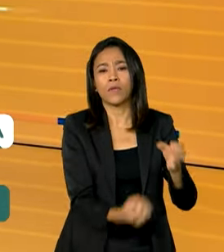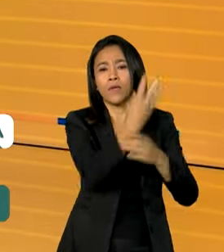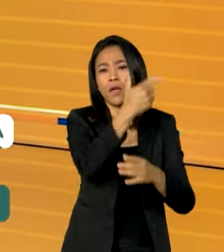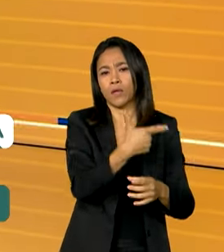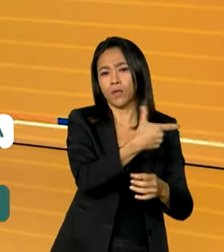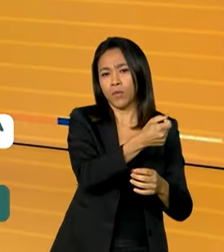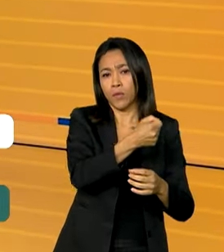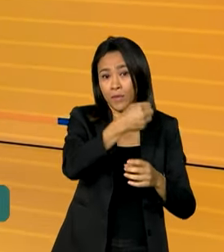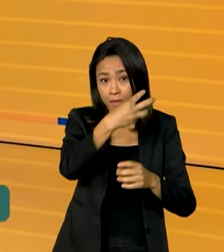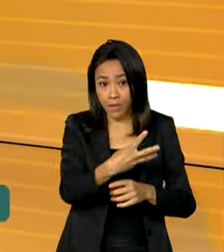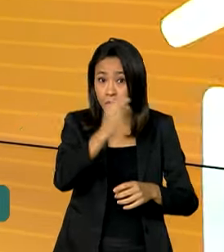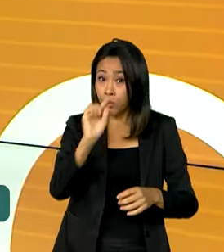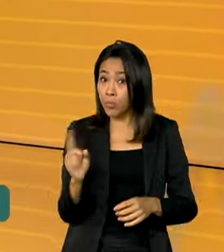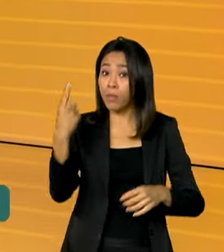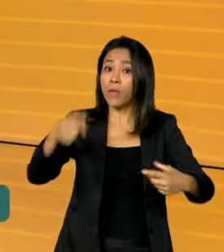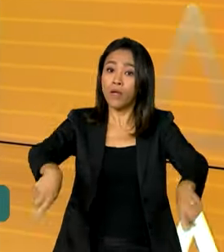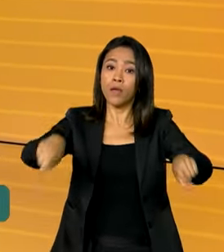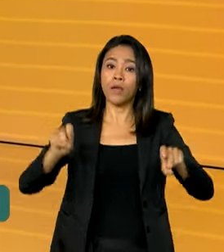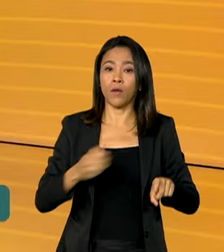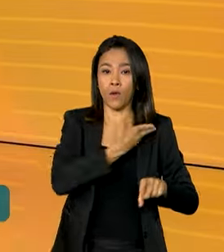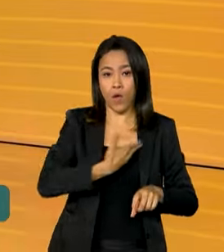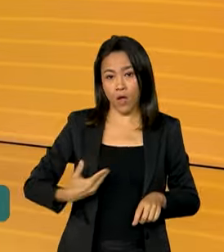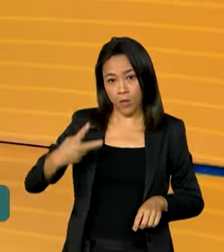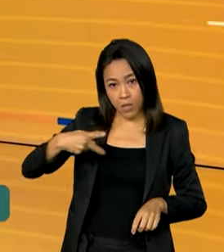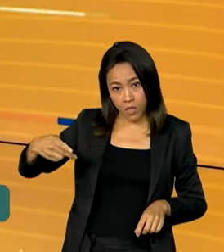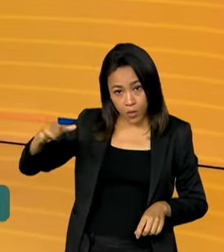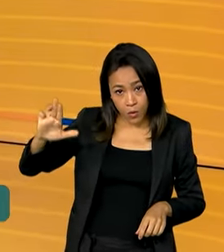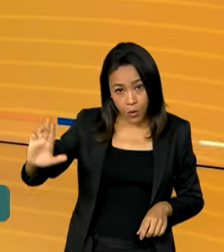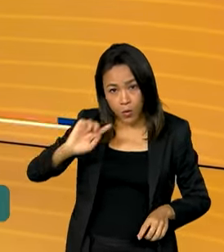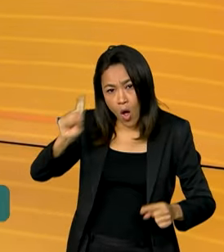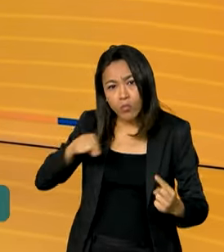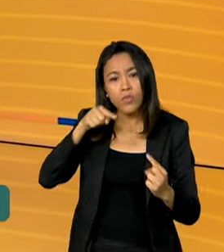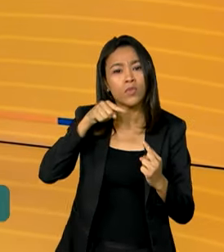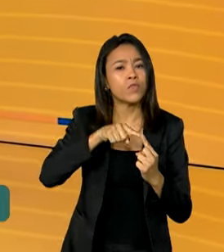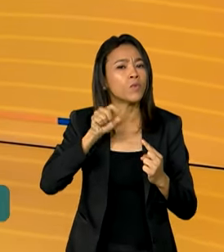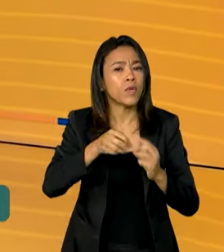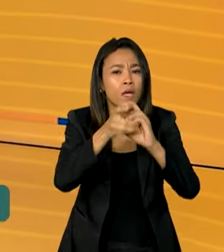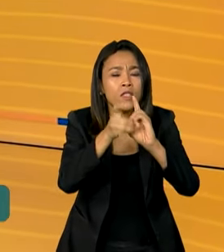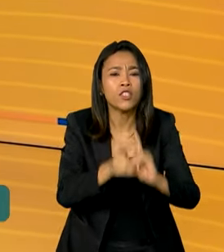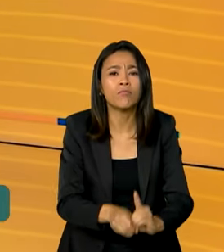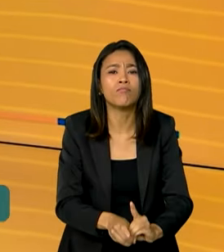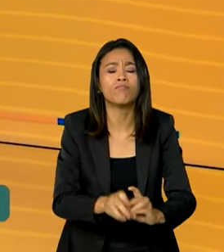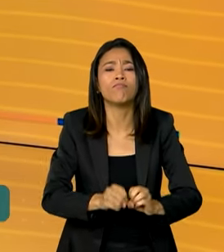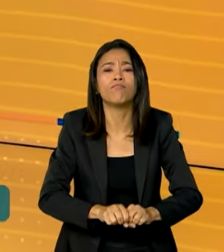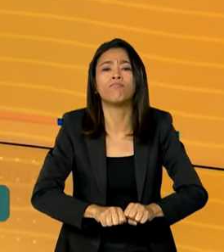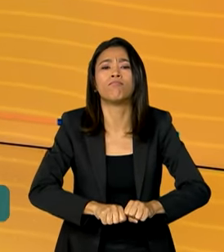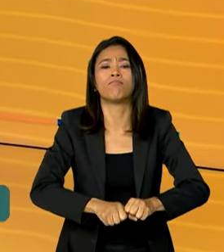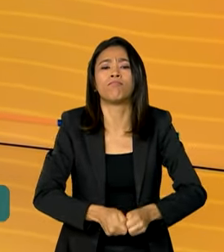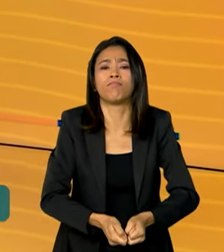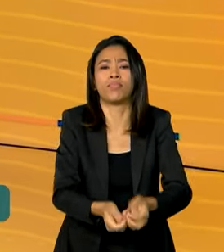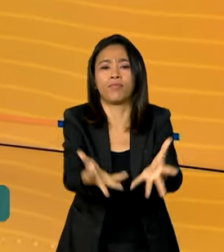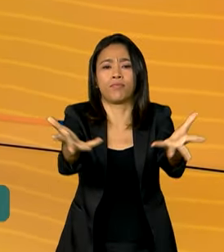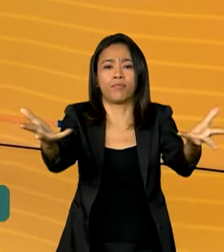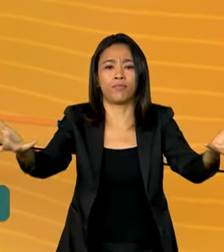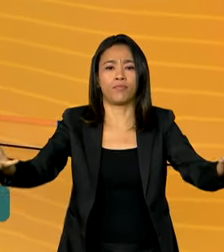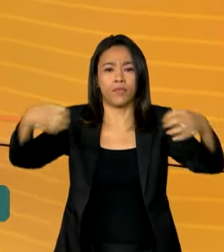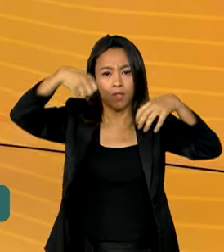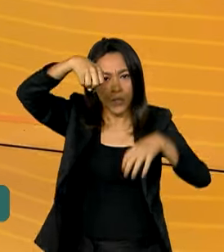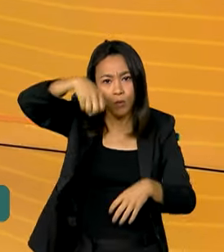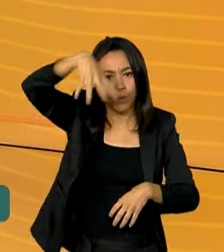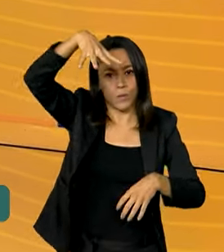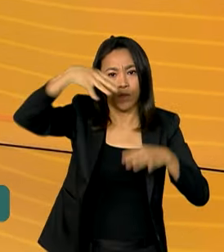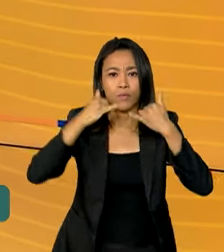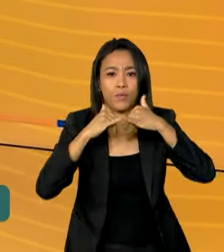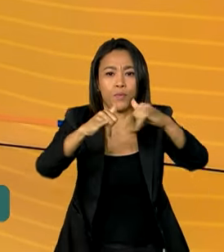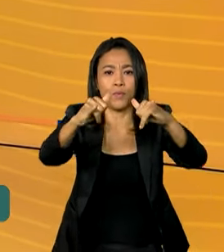mandato do presidente Lula, com a iniciativa, com esse objetivo de democratizar o acesso e o uso da energia elétrica